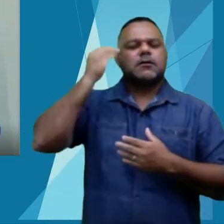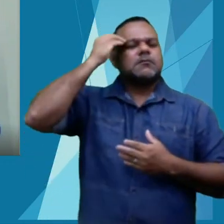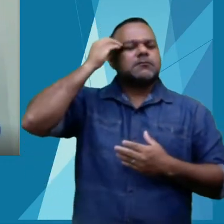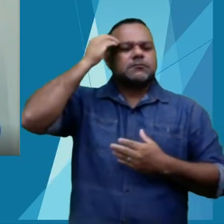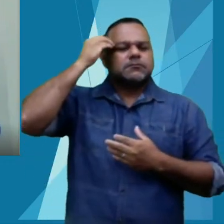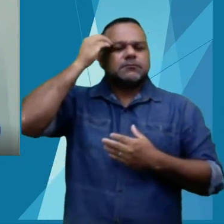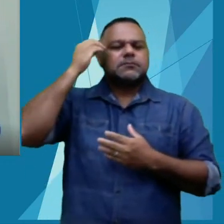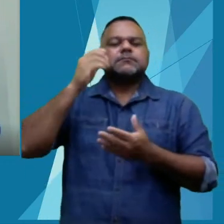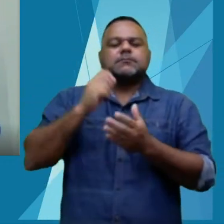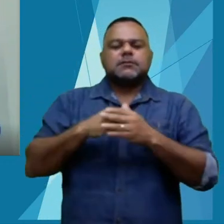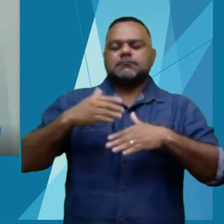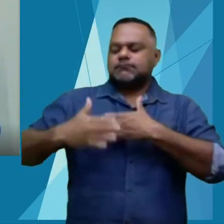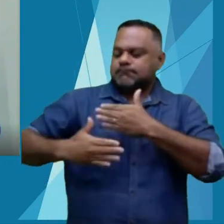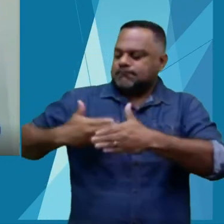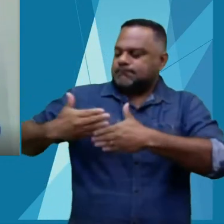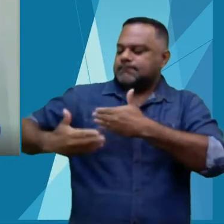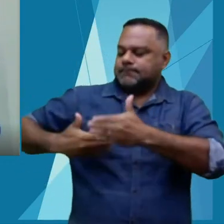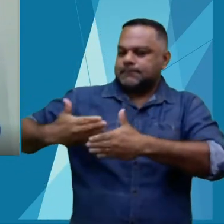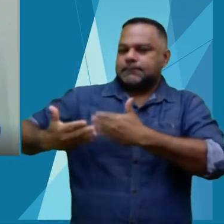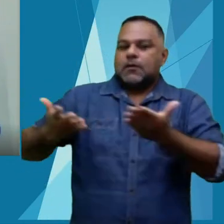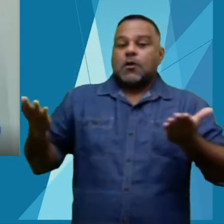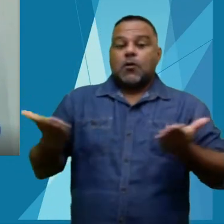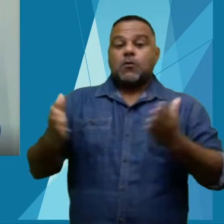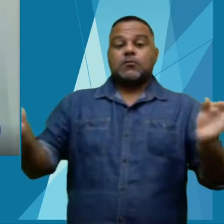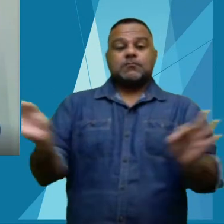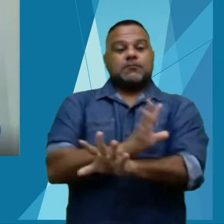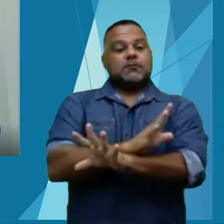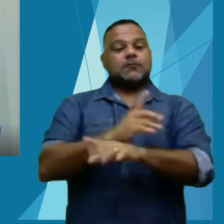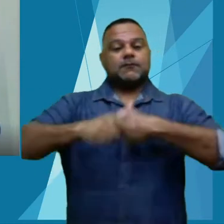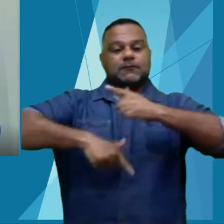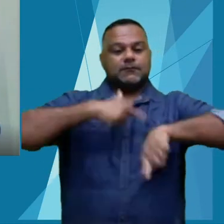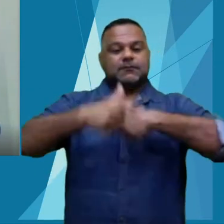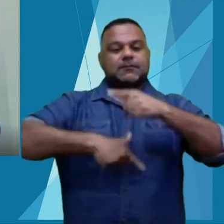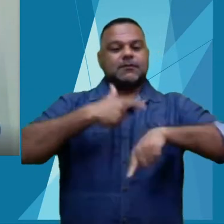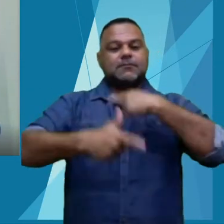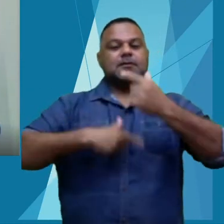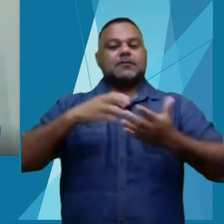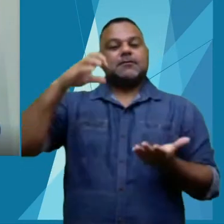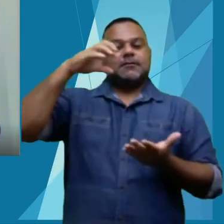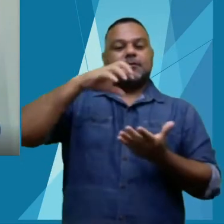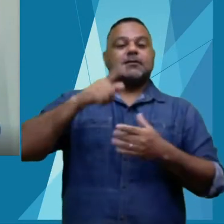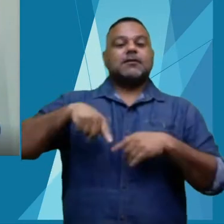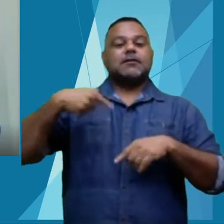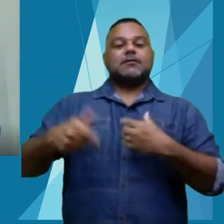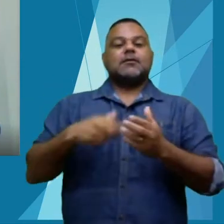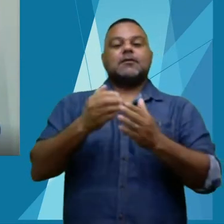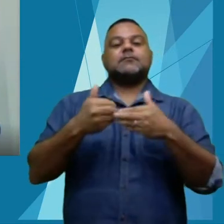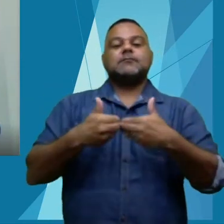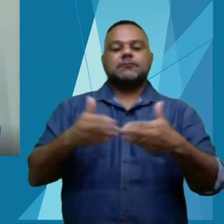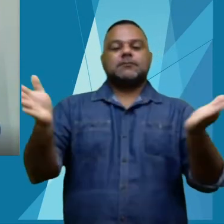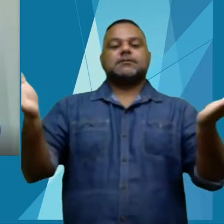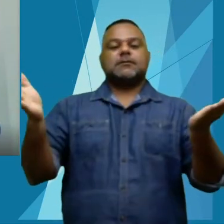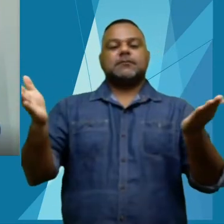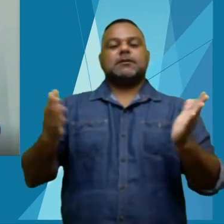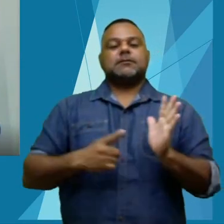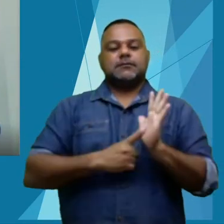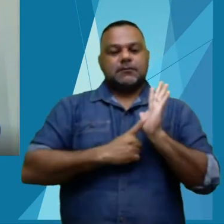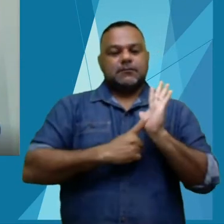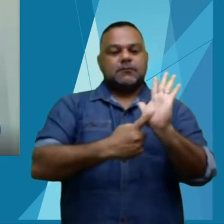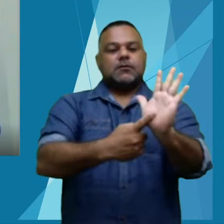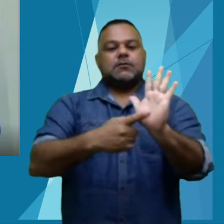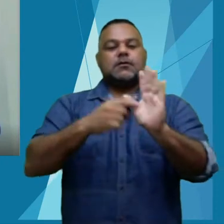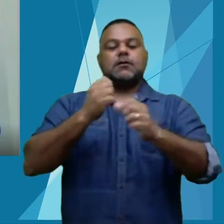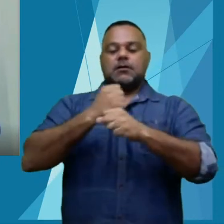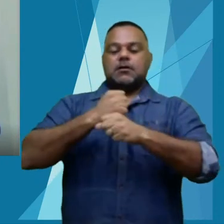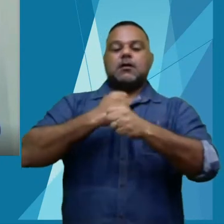pode, hoje, concluir esse trabalho e coroar com o lançamento no nosso conceitê. O ano passado foi